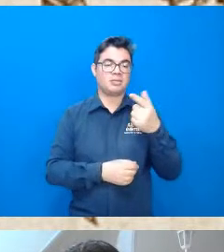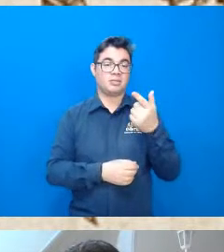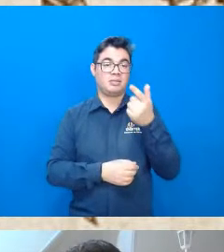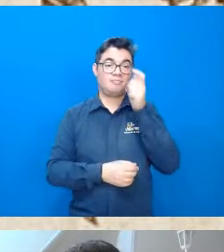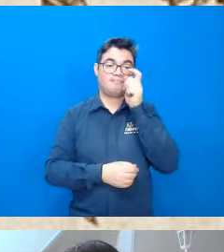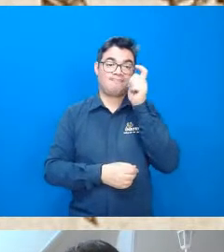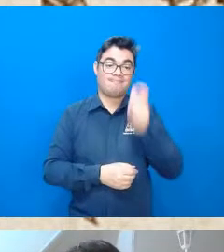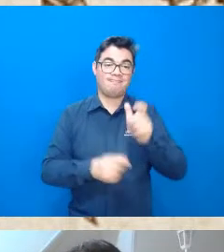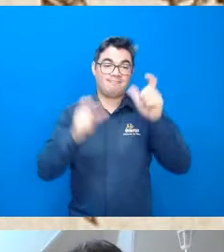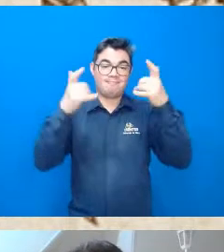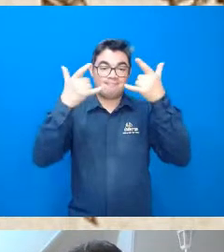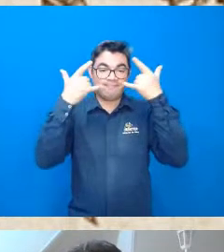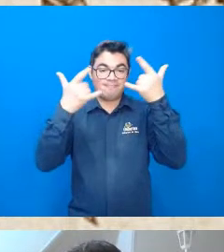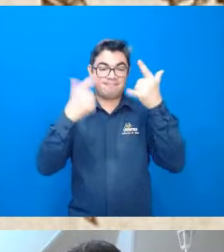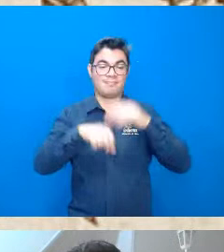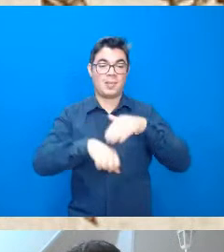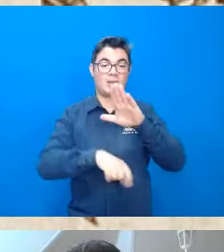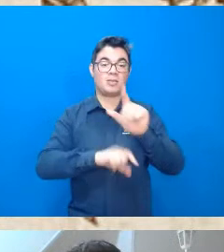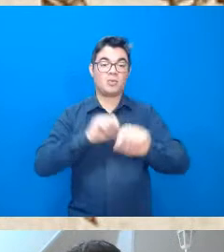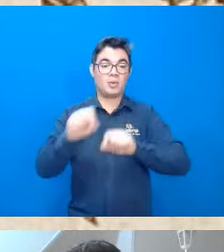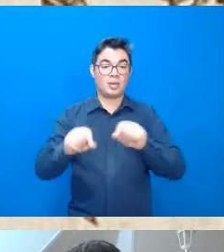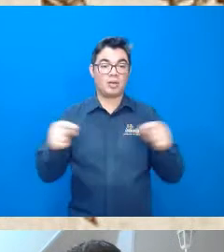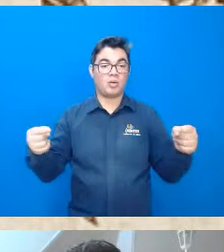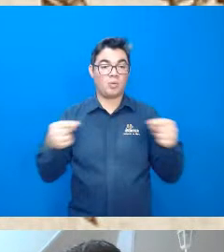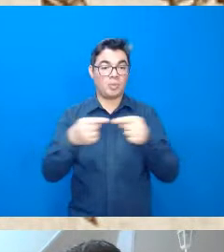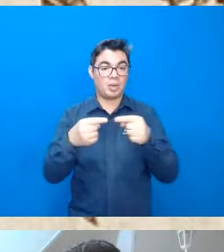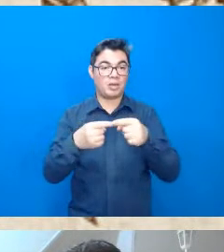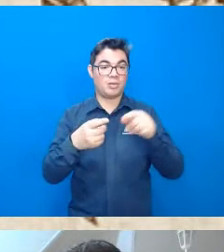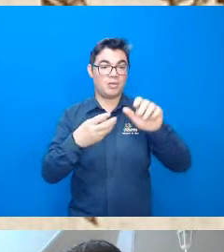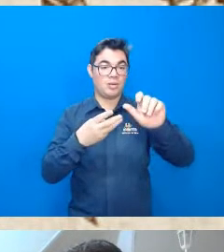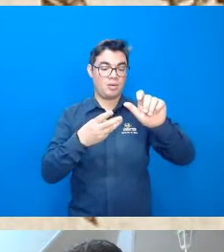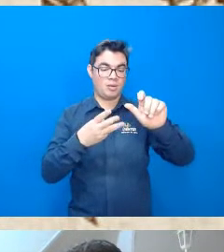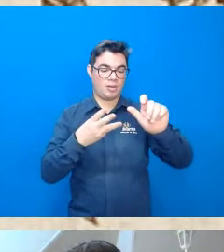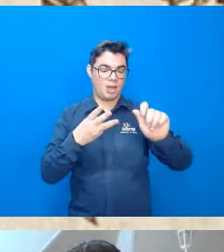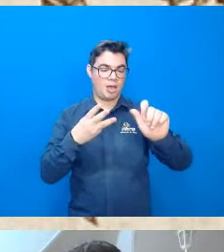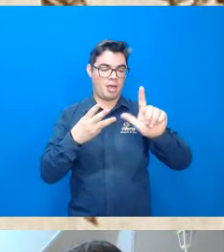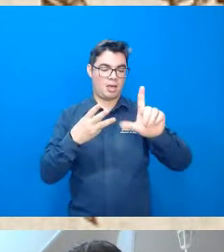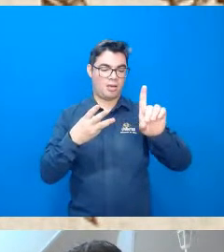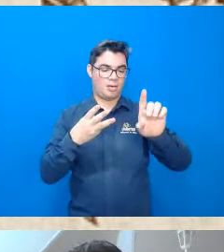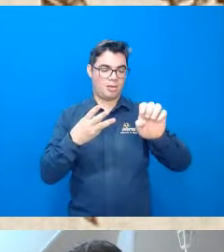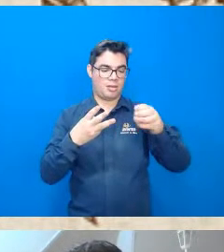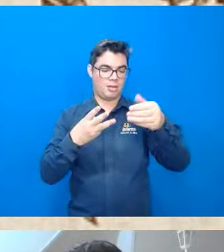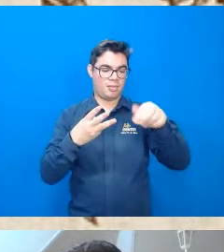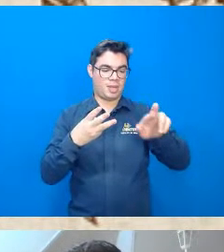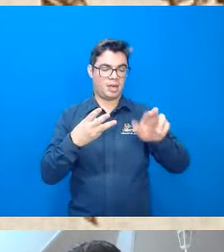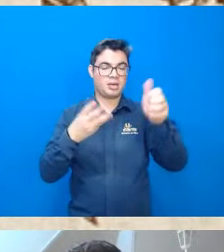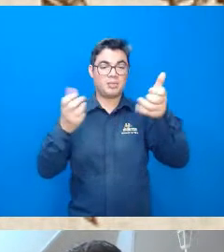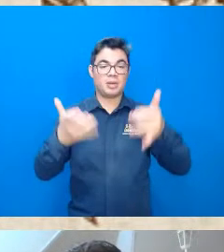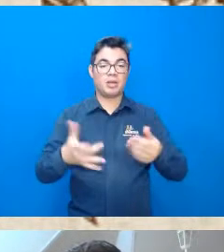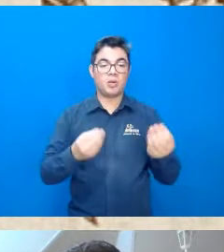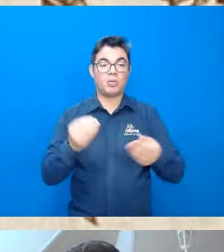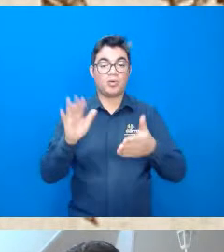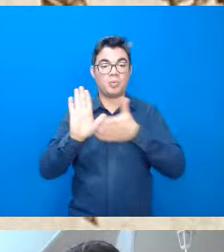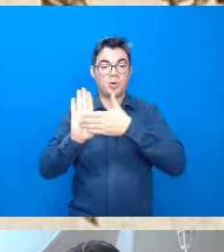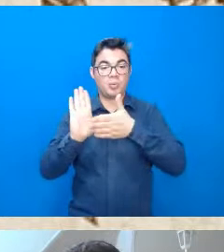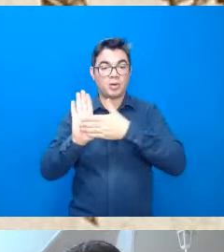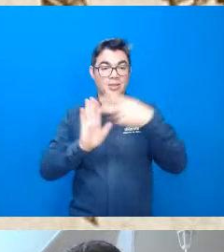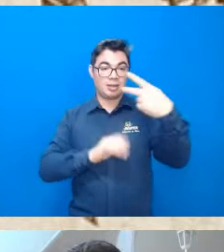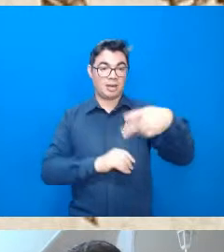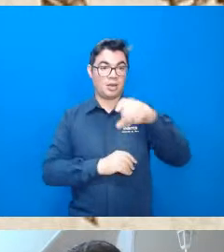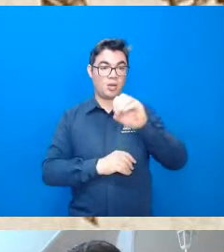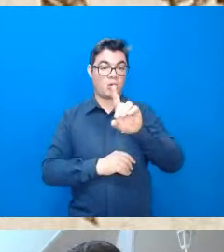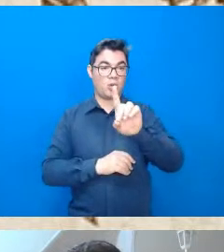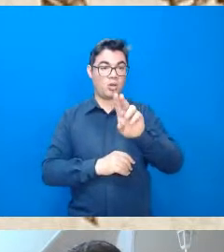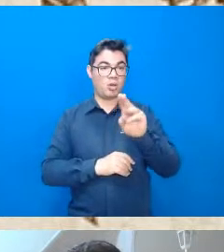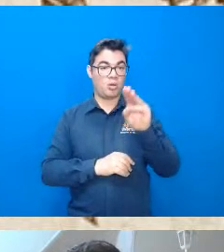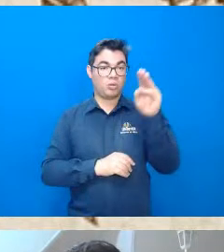eu acho que essas duas também culminam com o o Adhemar Graff coloca que a partir da proposta de Odum né acerca